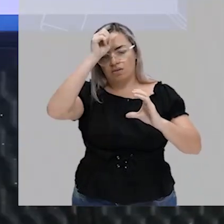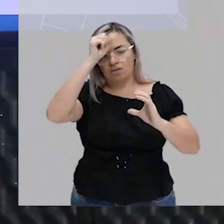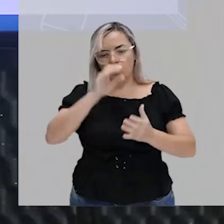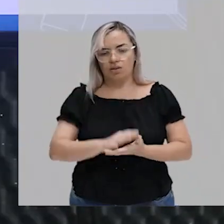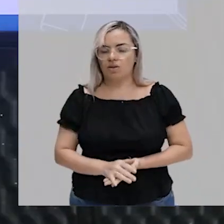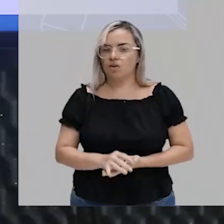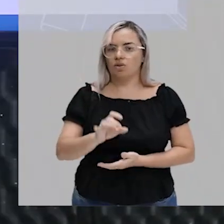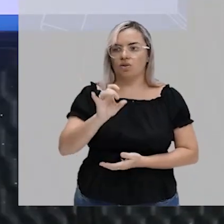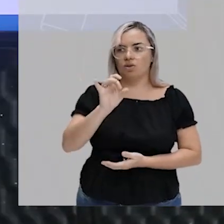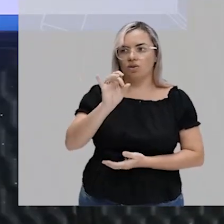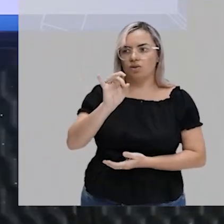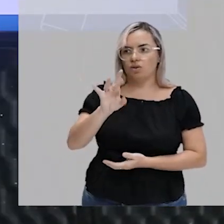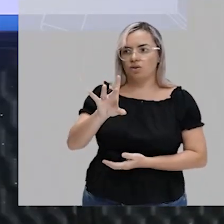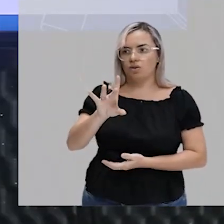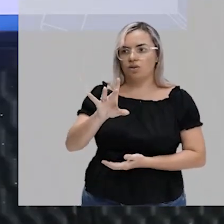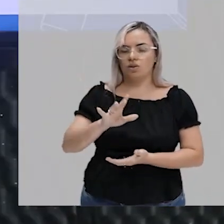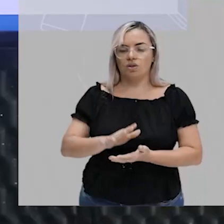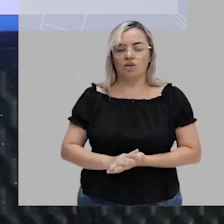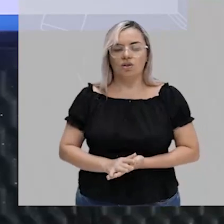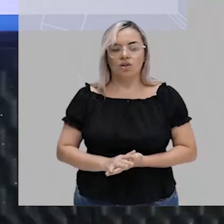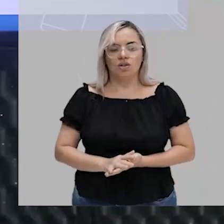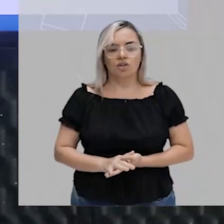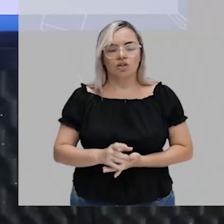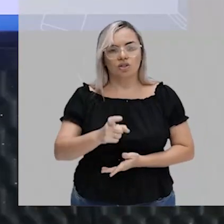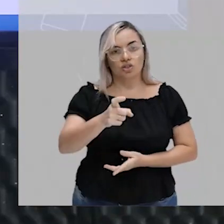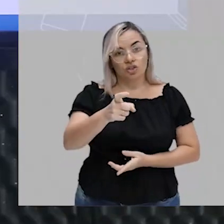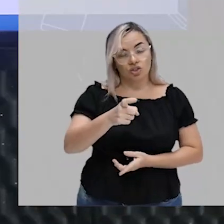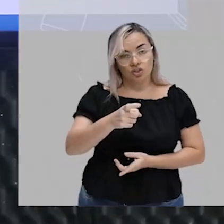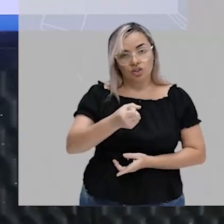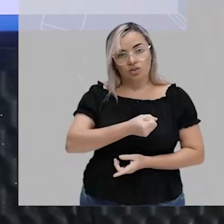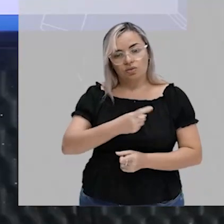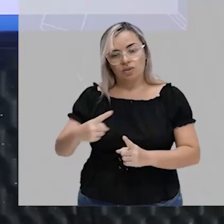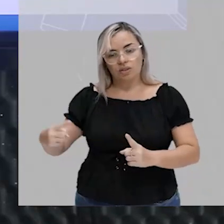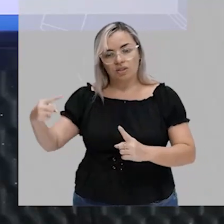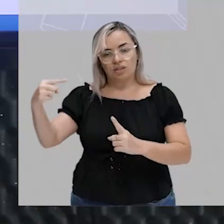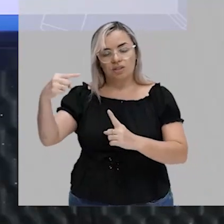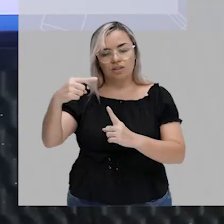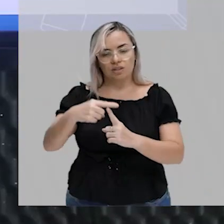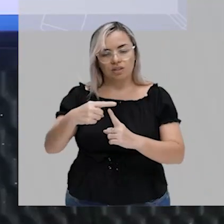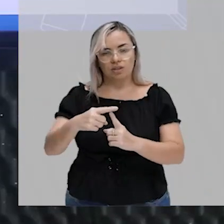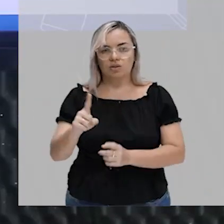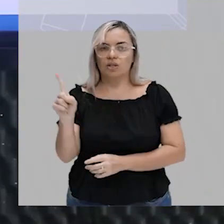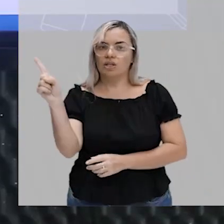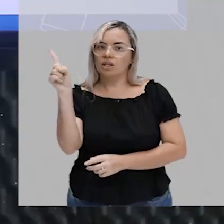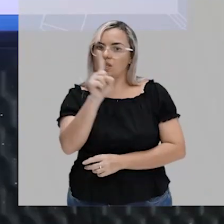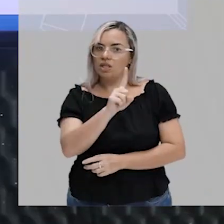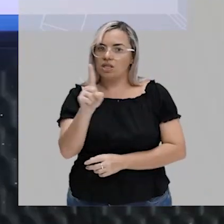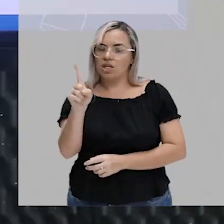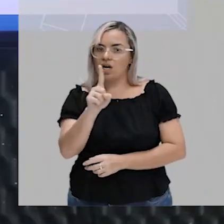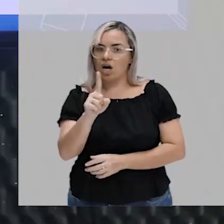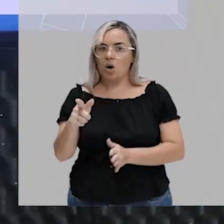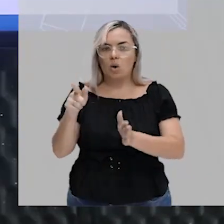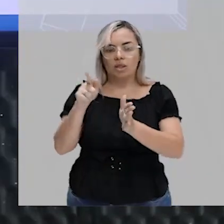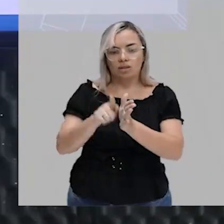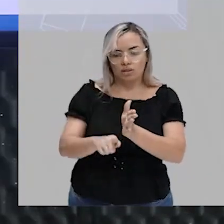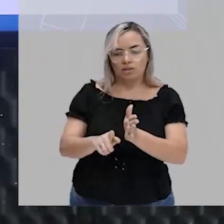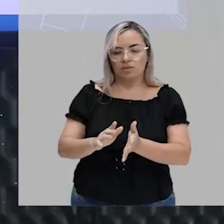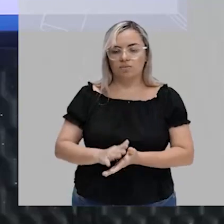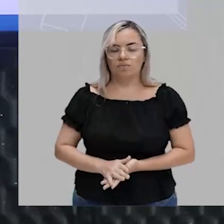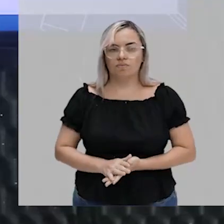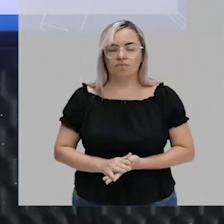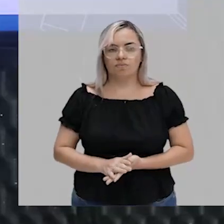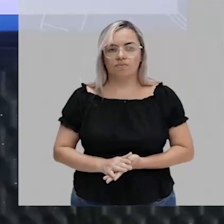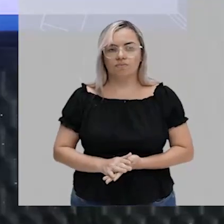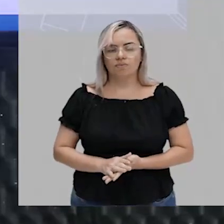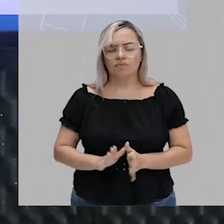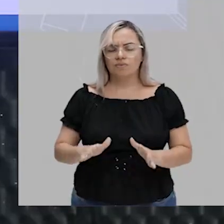tiraria, ó, x é inteiro e não negativo, tá? E eu posso, tá, Renata,